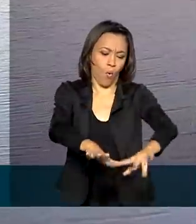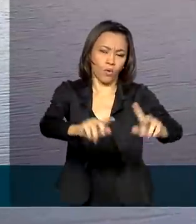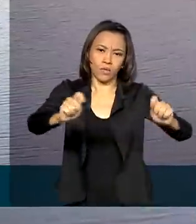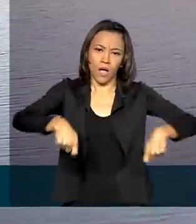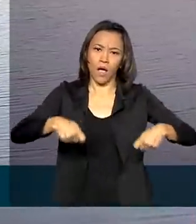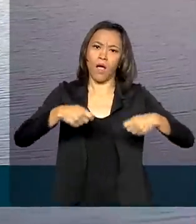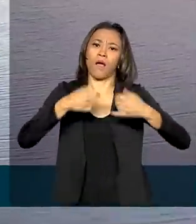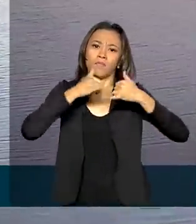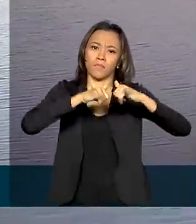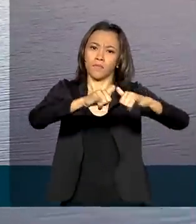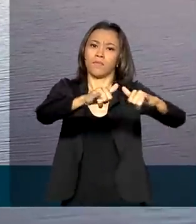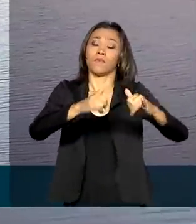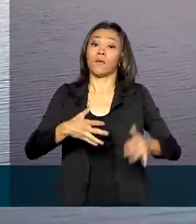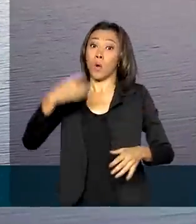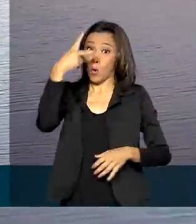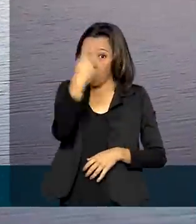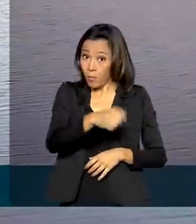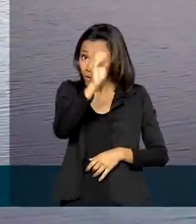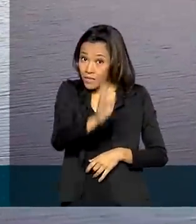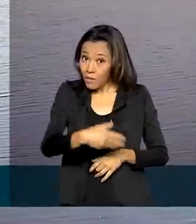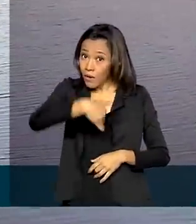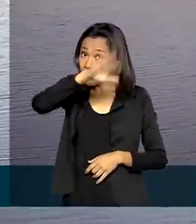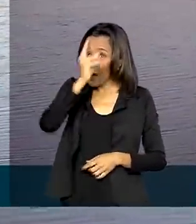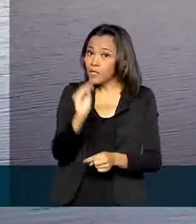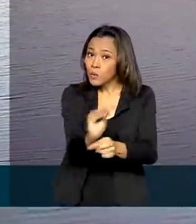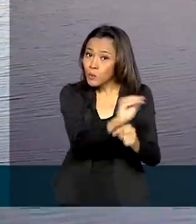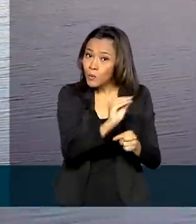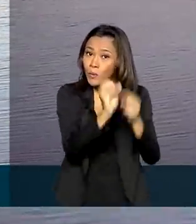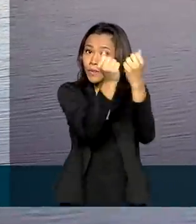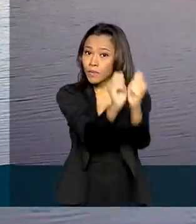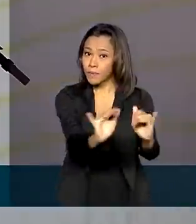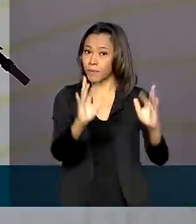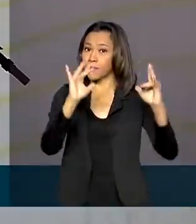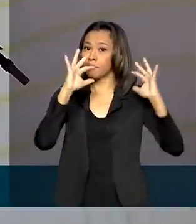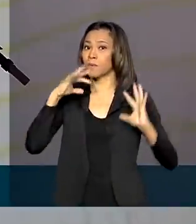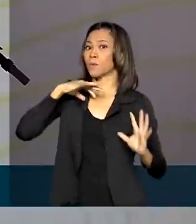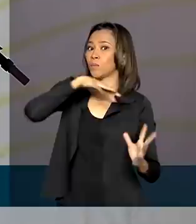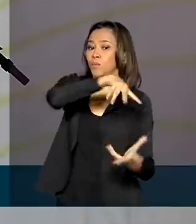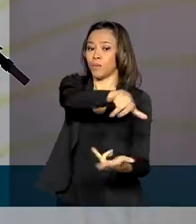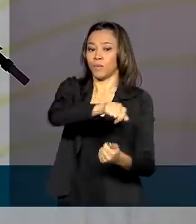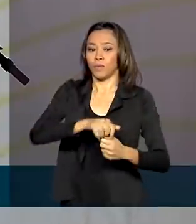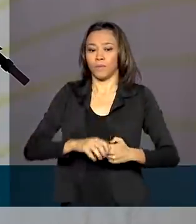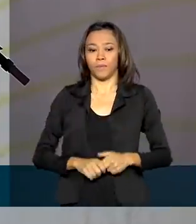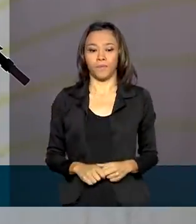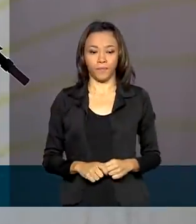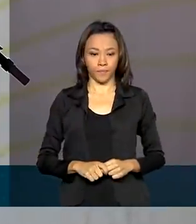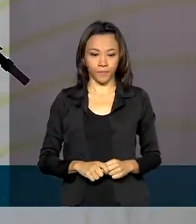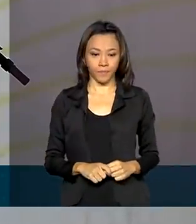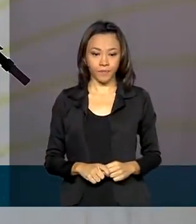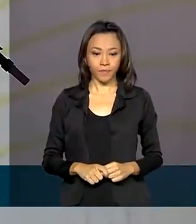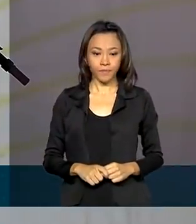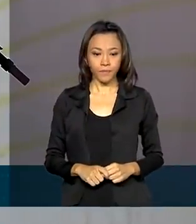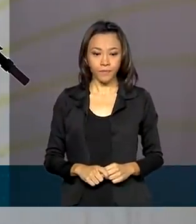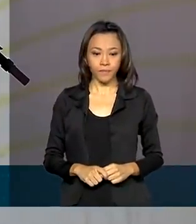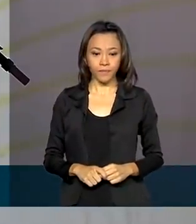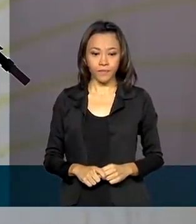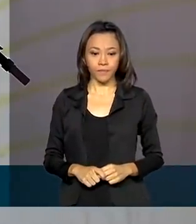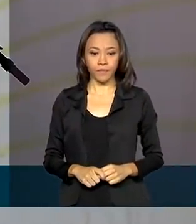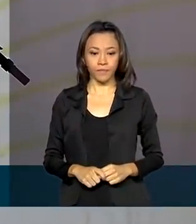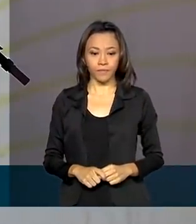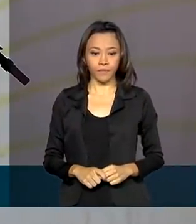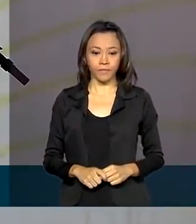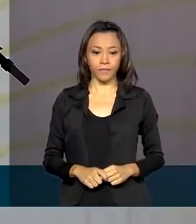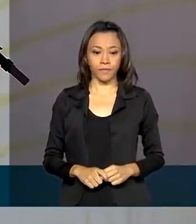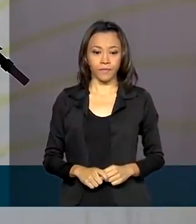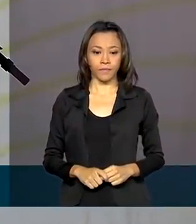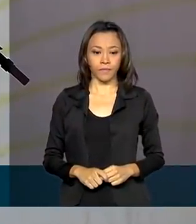ainda que o Brasil é o país que mais preserva o meio ambiente no mundo. O nosso Brasil cresce em uma taxa próxima